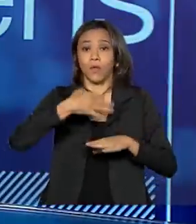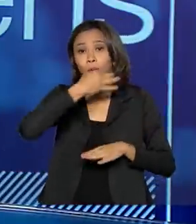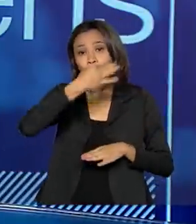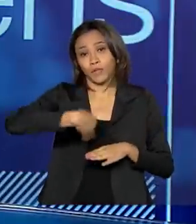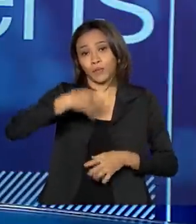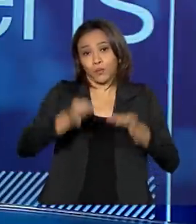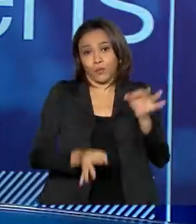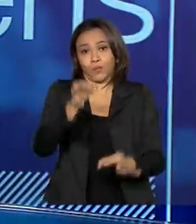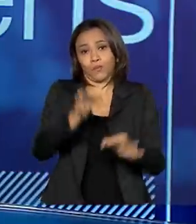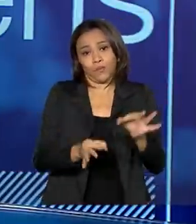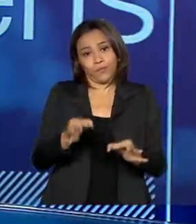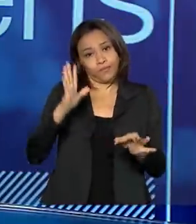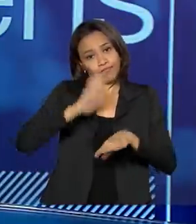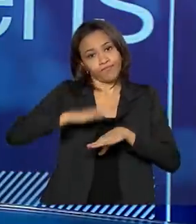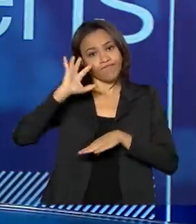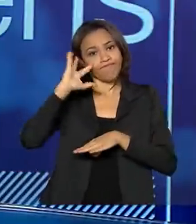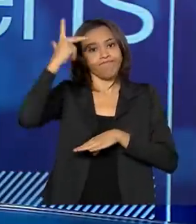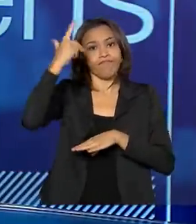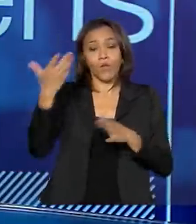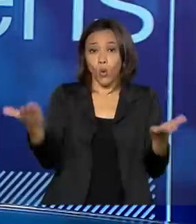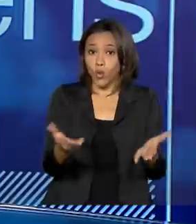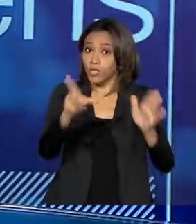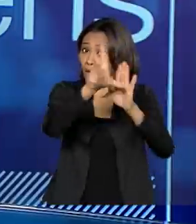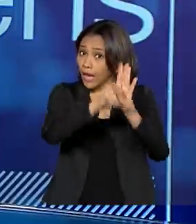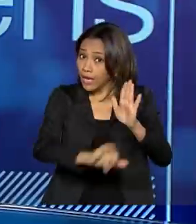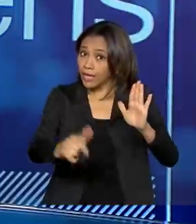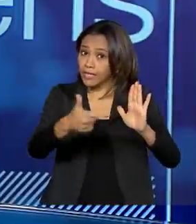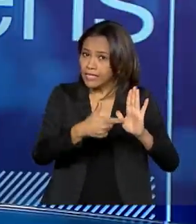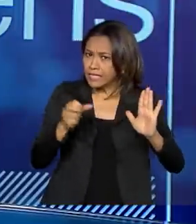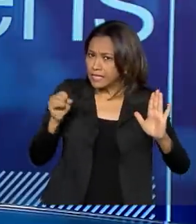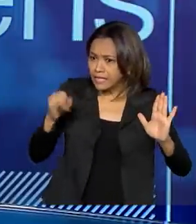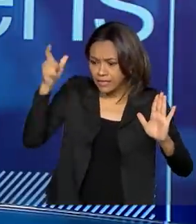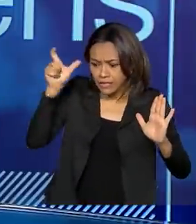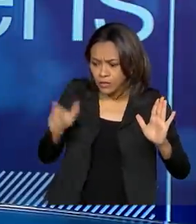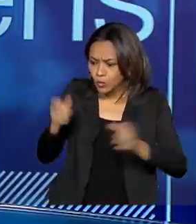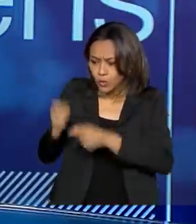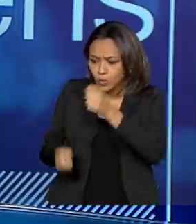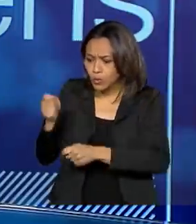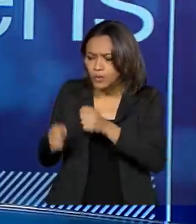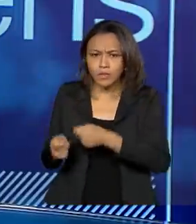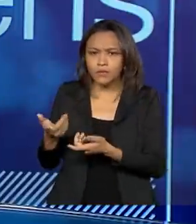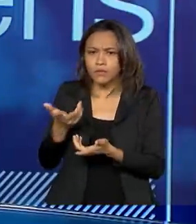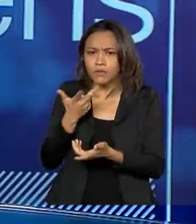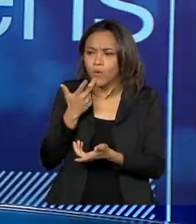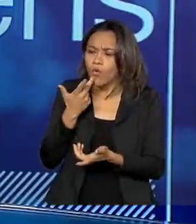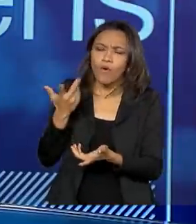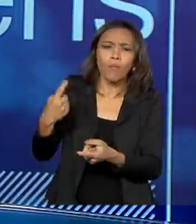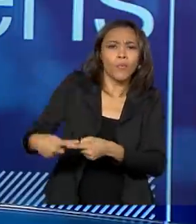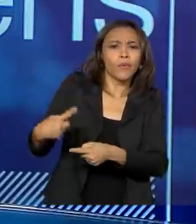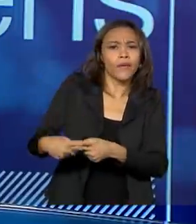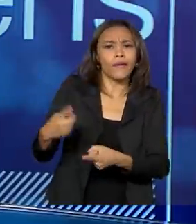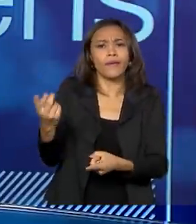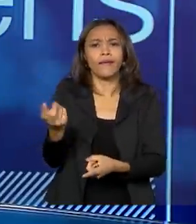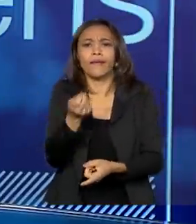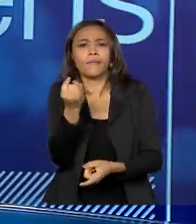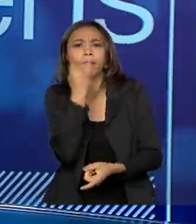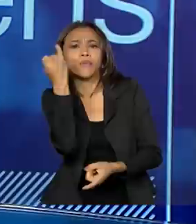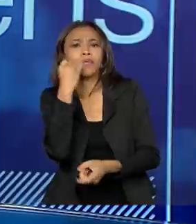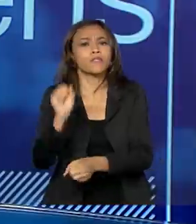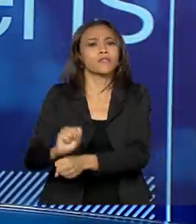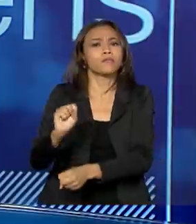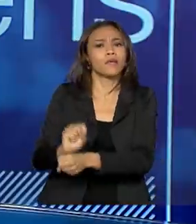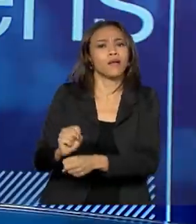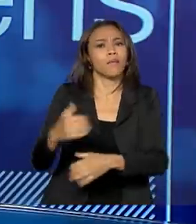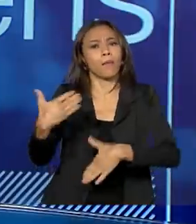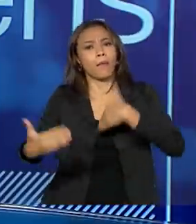Hoje, a lei inverte essa questão. Para o juiz não determinar a alienação, ele vai ter que justificar por que é importante aguardar o trânsito em